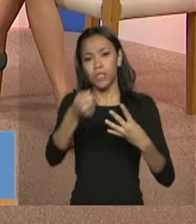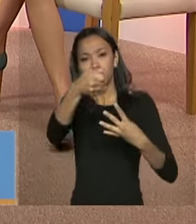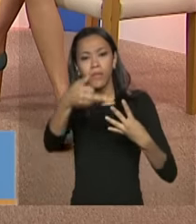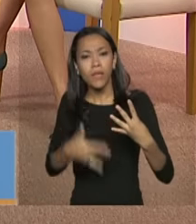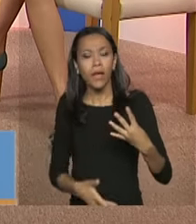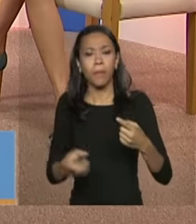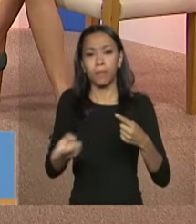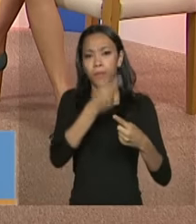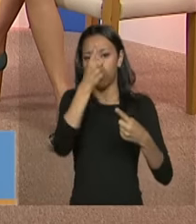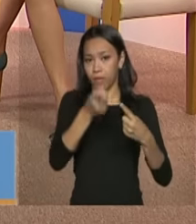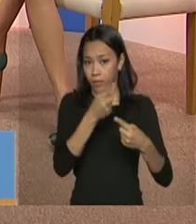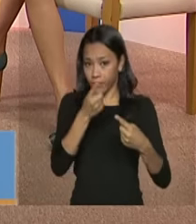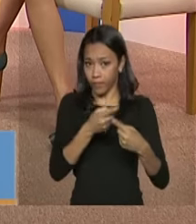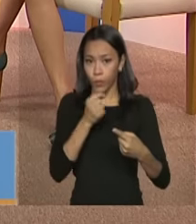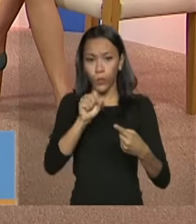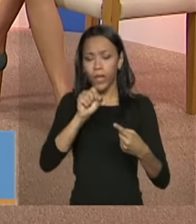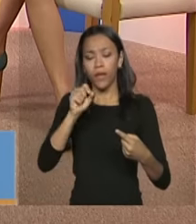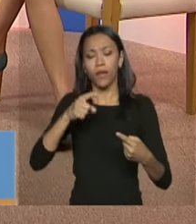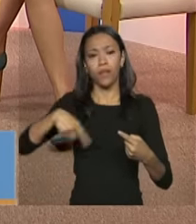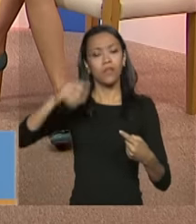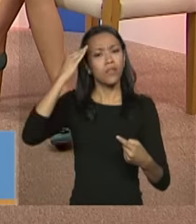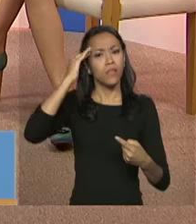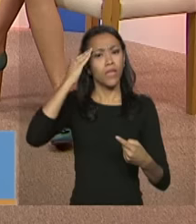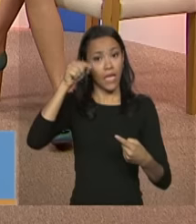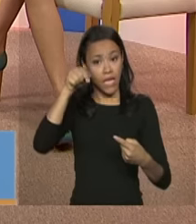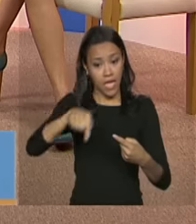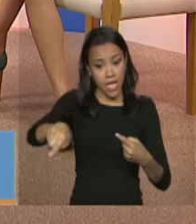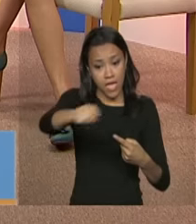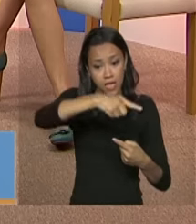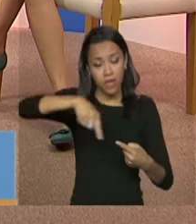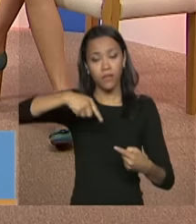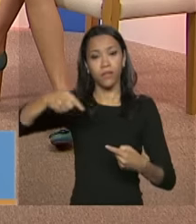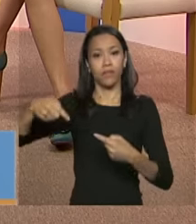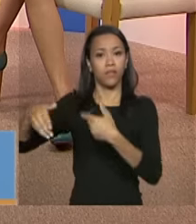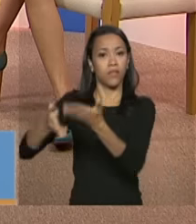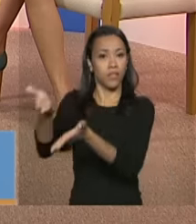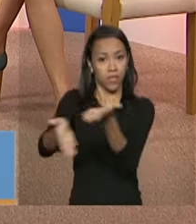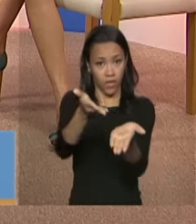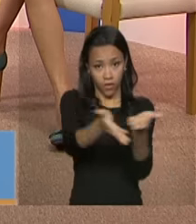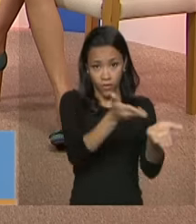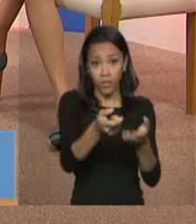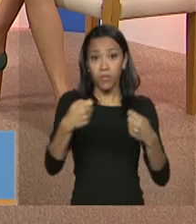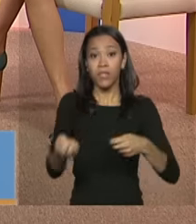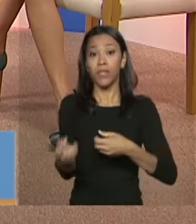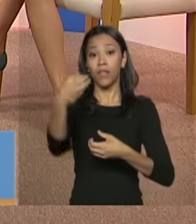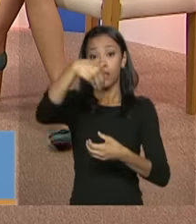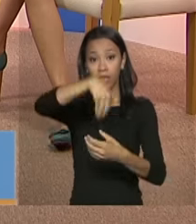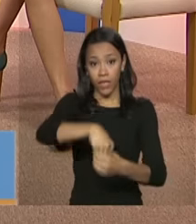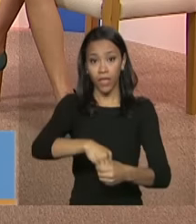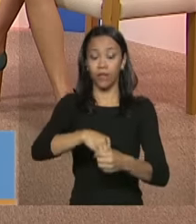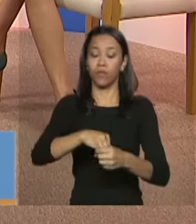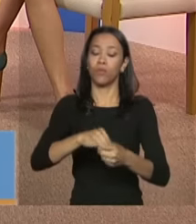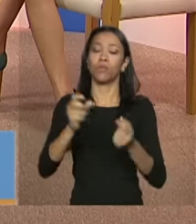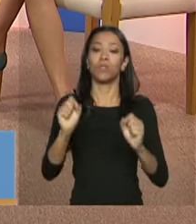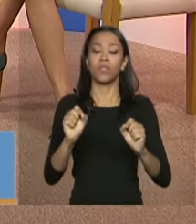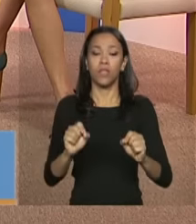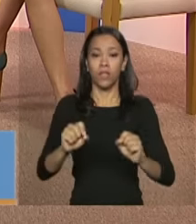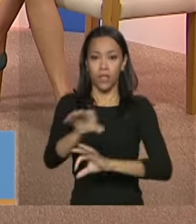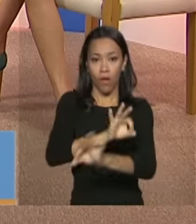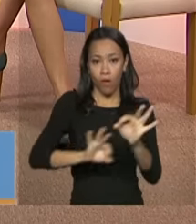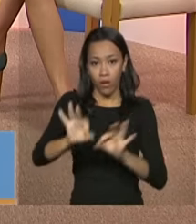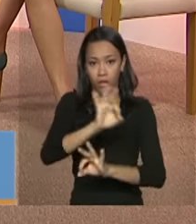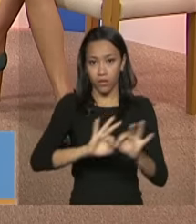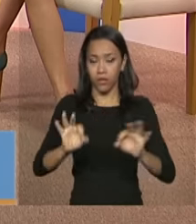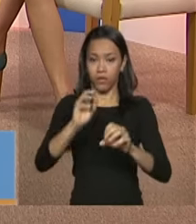primeiro a gente tem que entender que esses serviços eles precisam estar localizados na gestão da assistência social o órgão gestor da assistência social